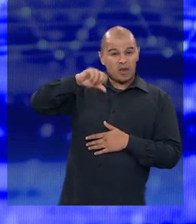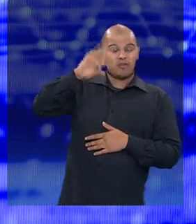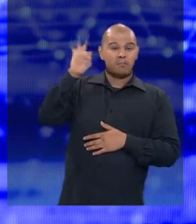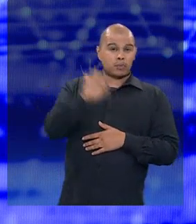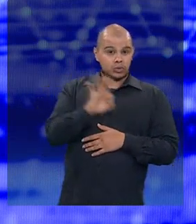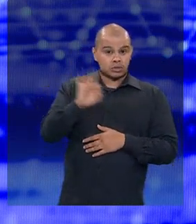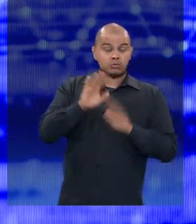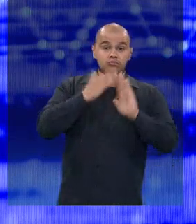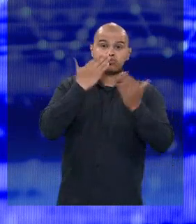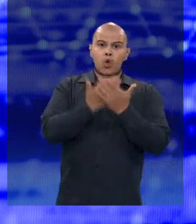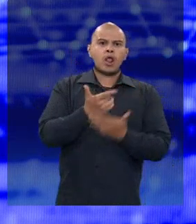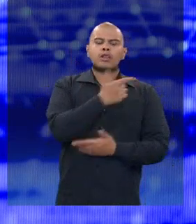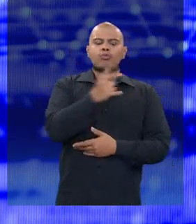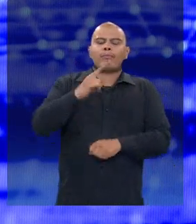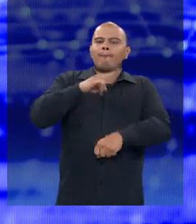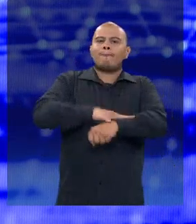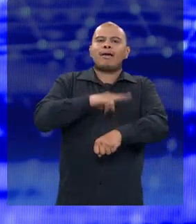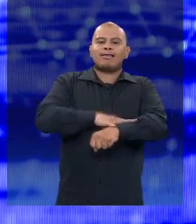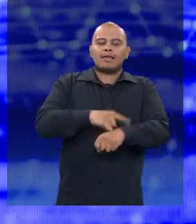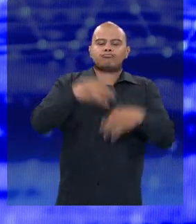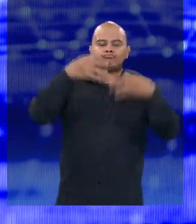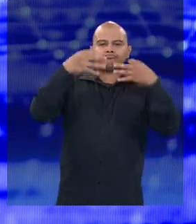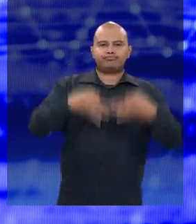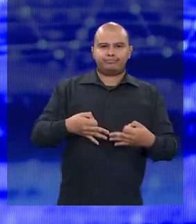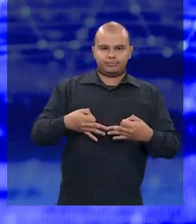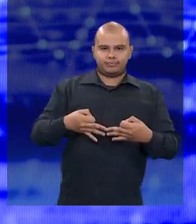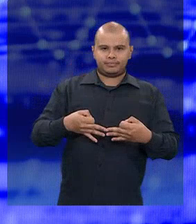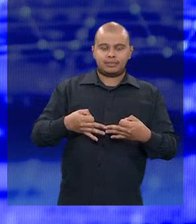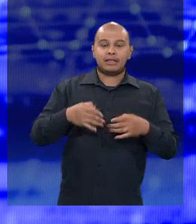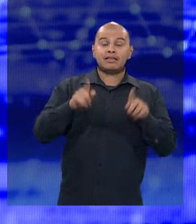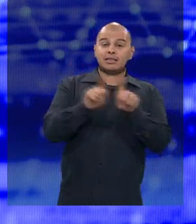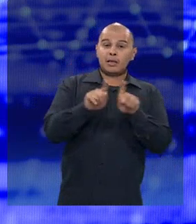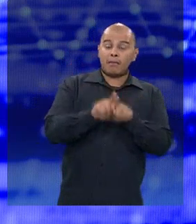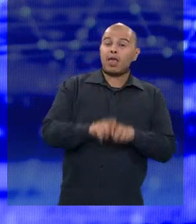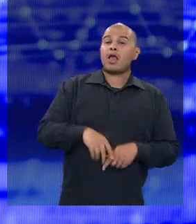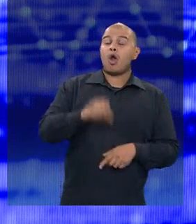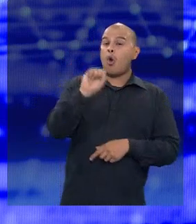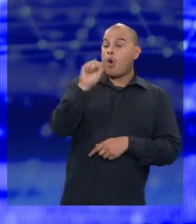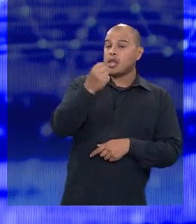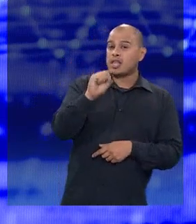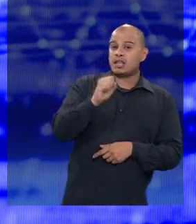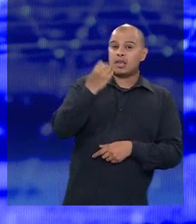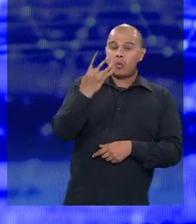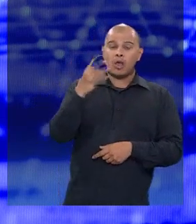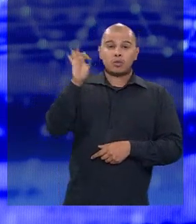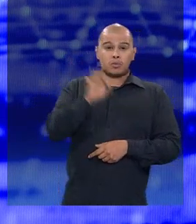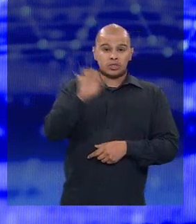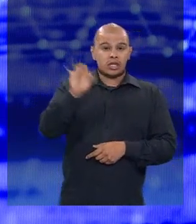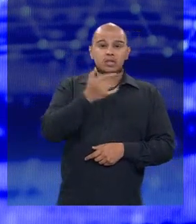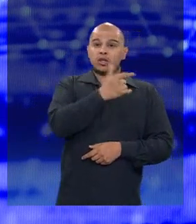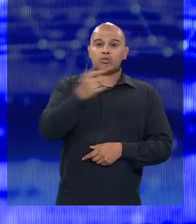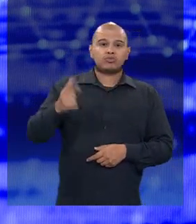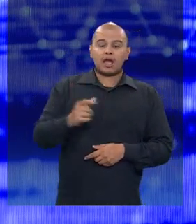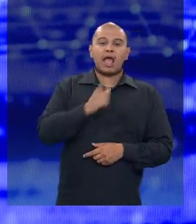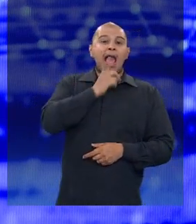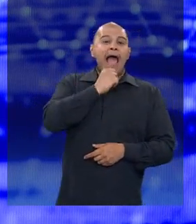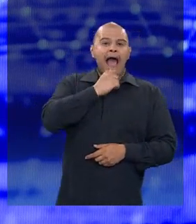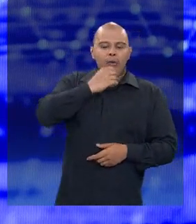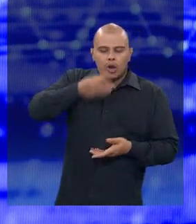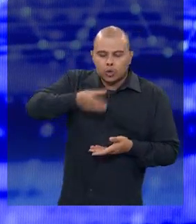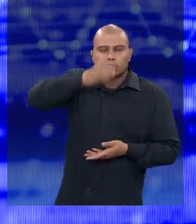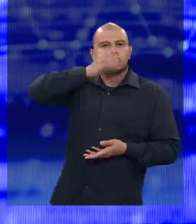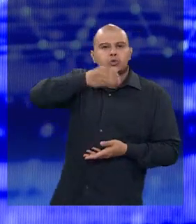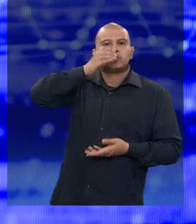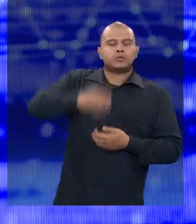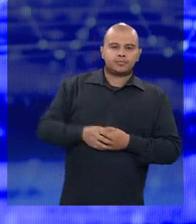escolas não tem banheiro adequado. Mais das 84% das escolas não tem bebedouro para tomar água.